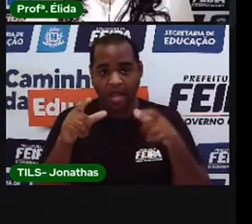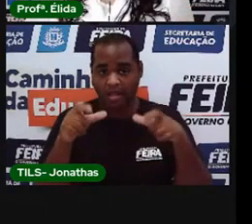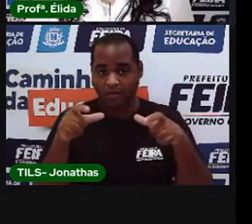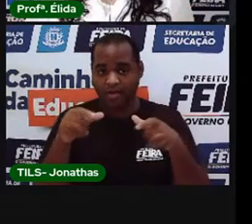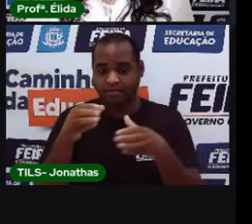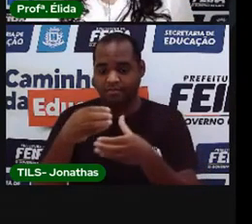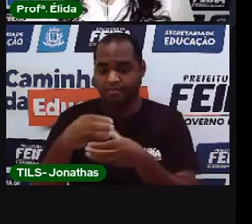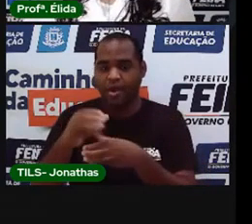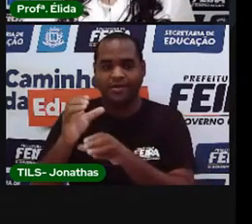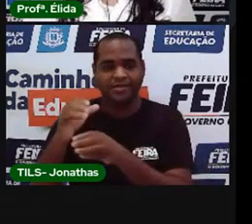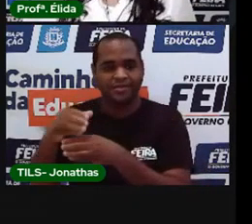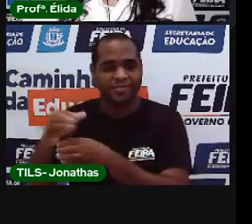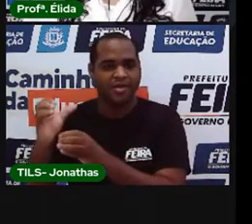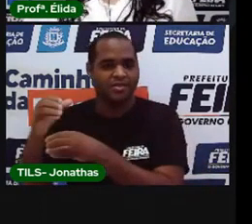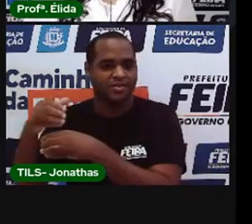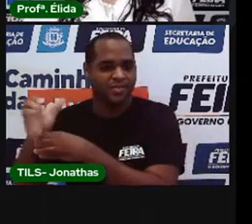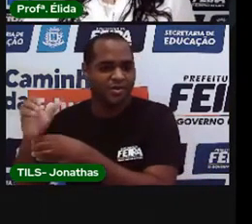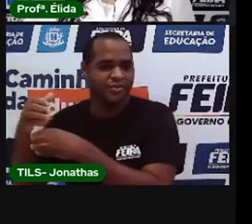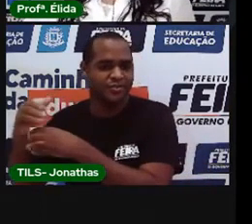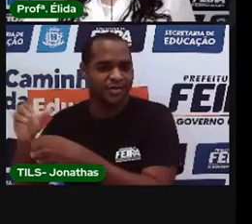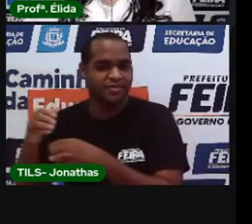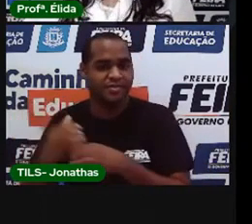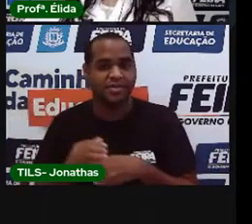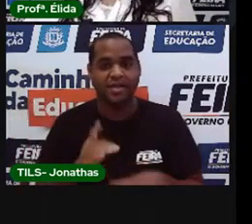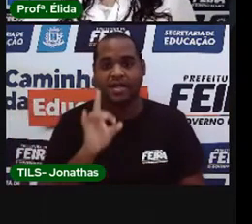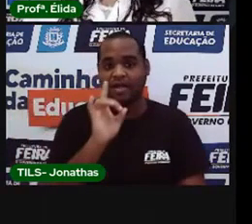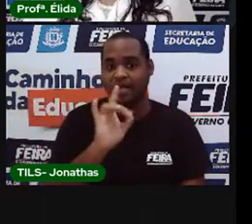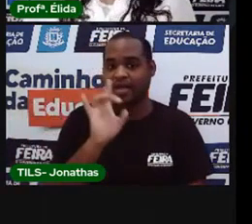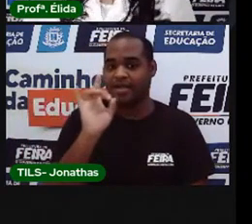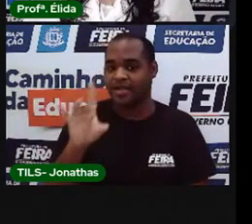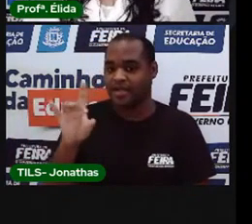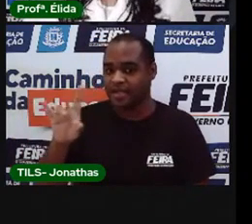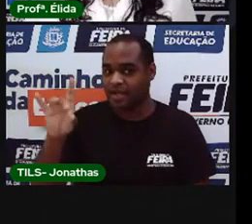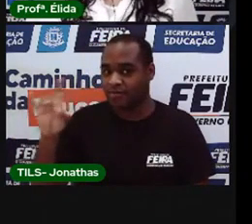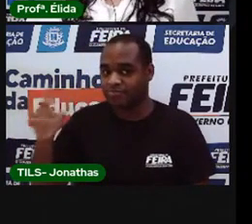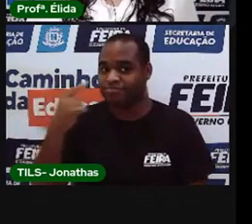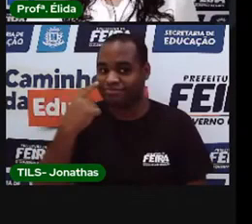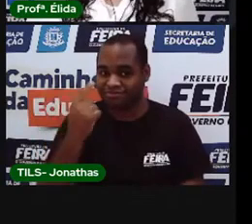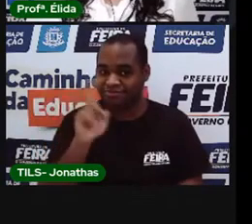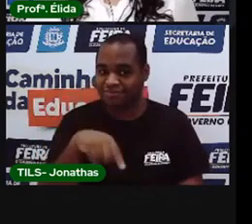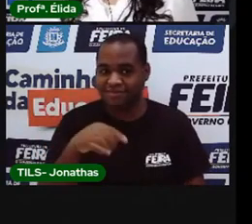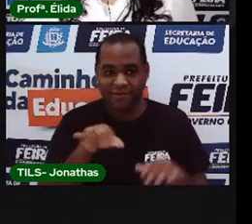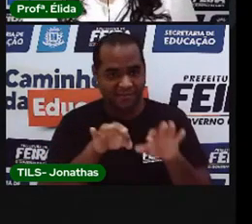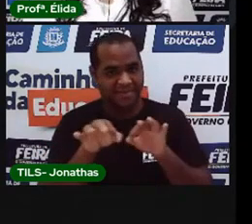potinhos. Vamos organizar cada emoção num potinho desse.